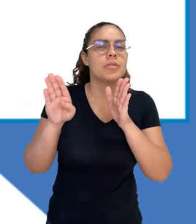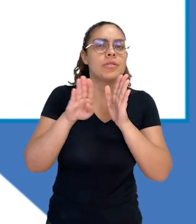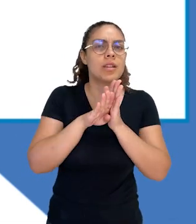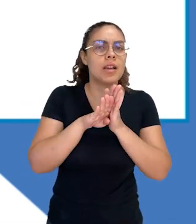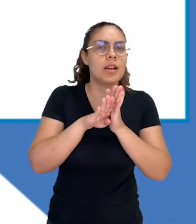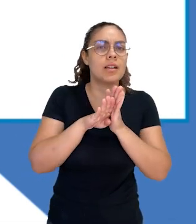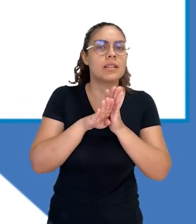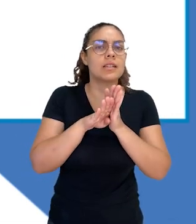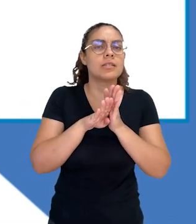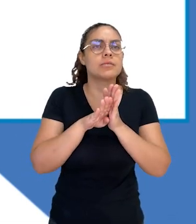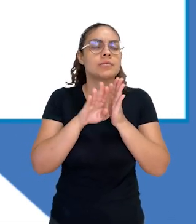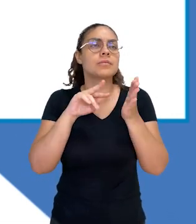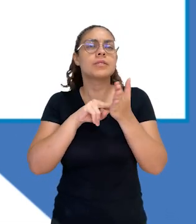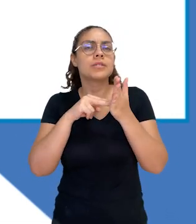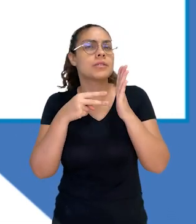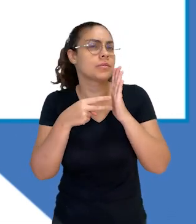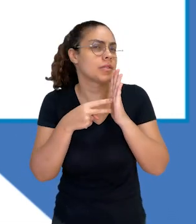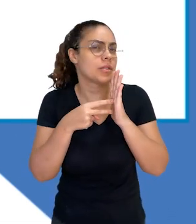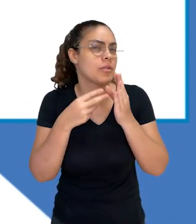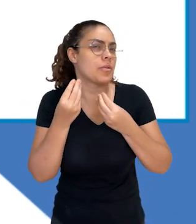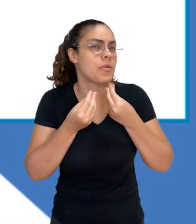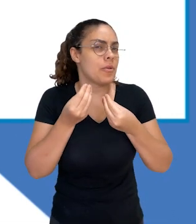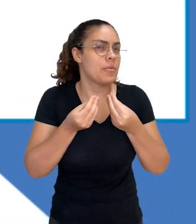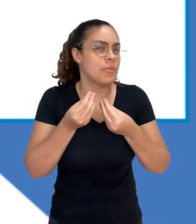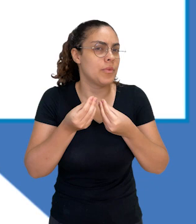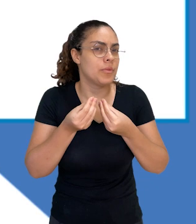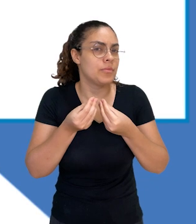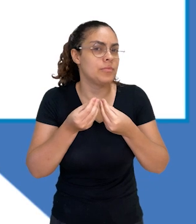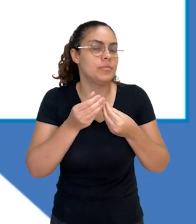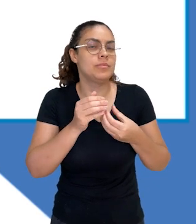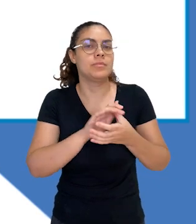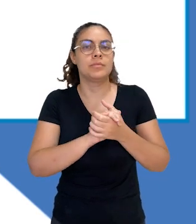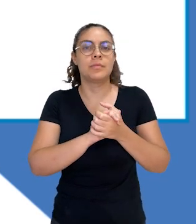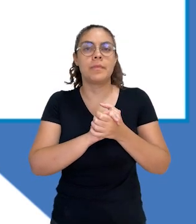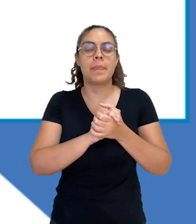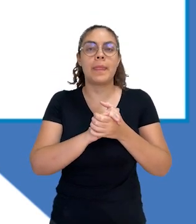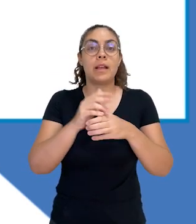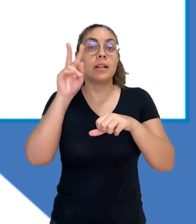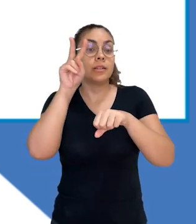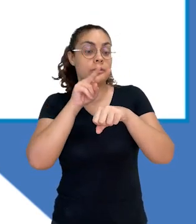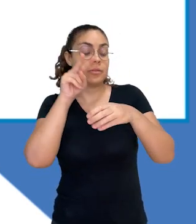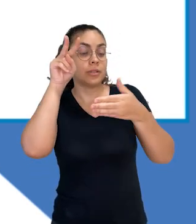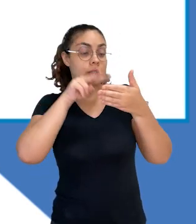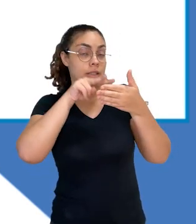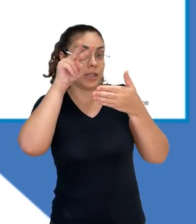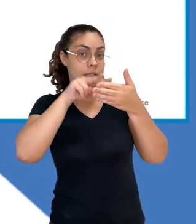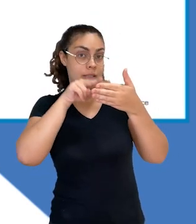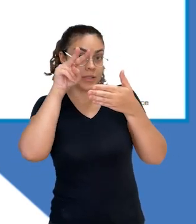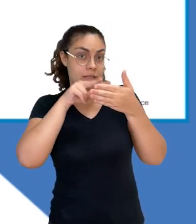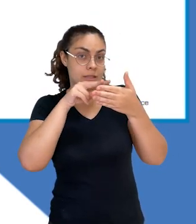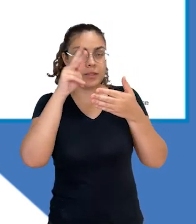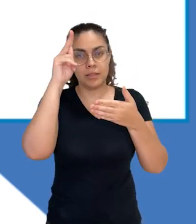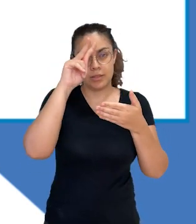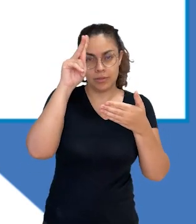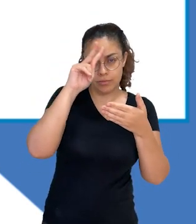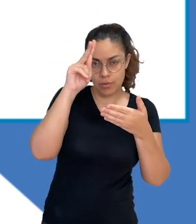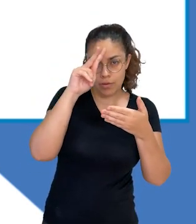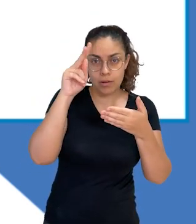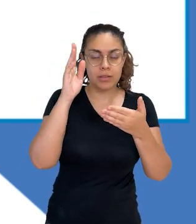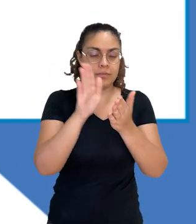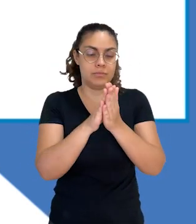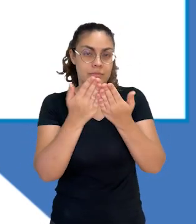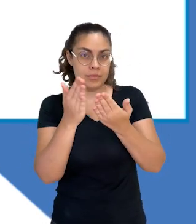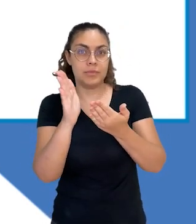pode ser redefinida, redesenhada. Pediria para que ele observasse alguns documentos da literatura, por exemplo, de informação,